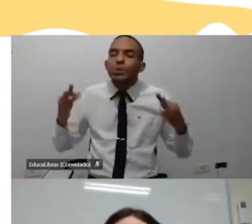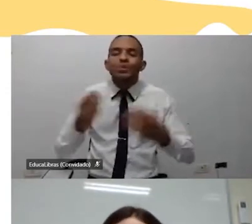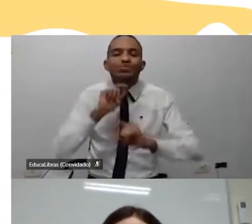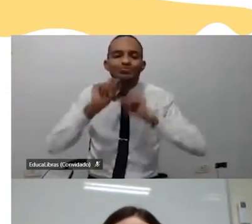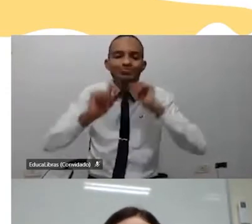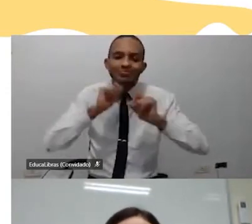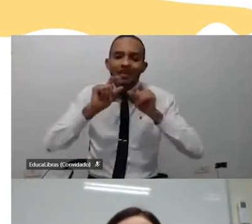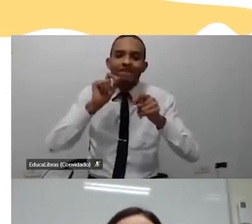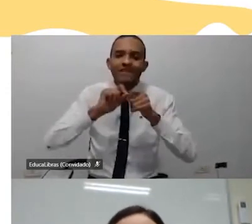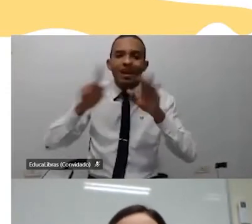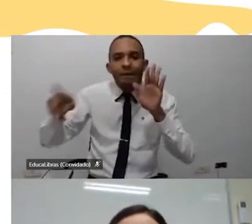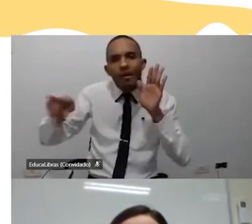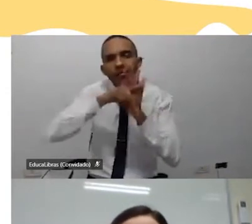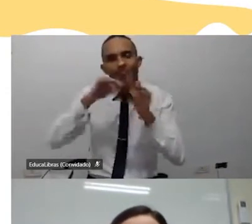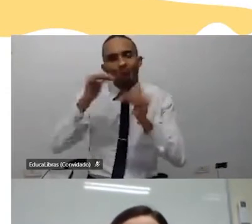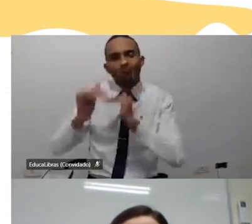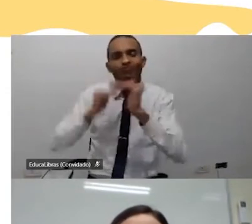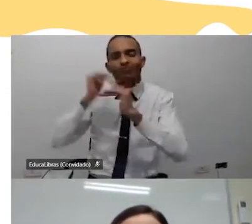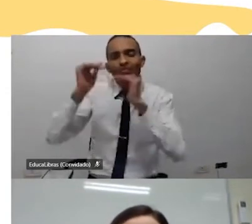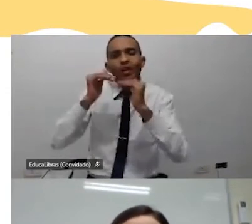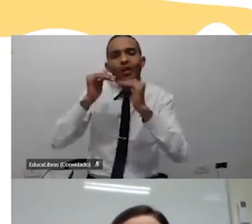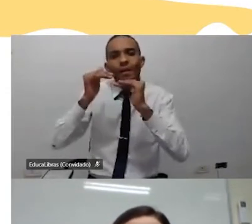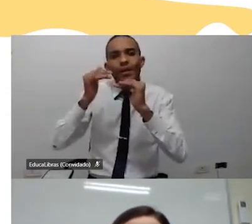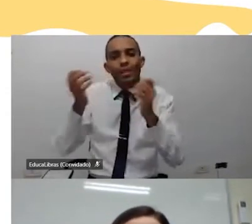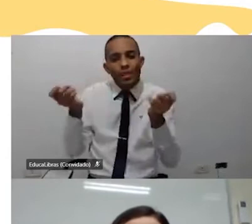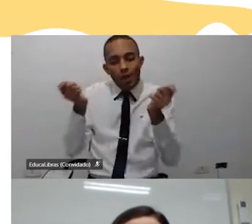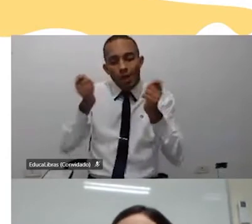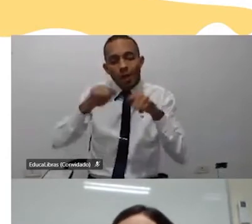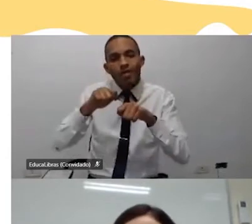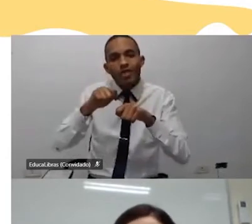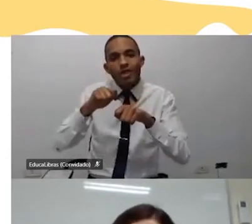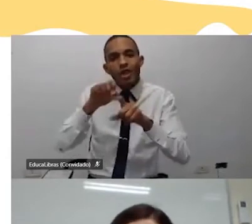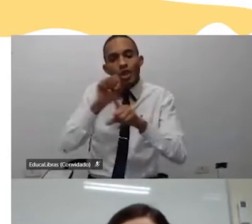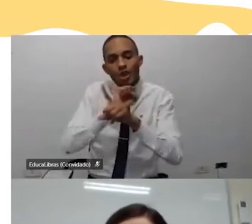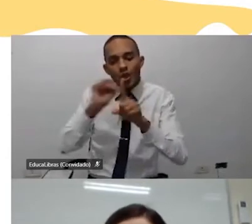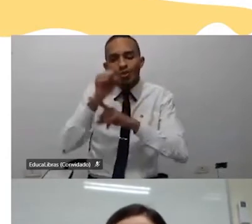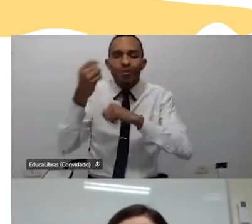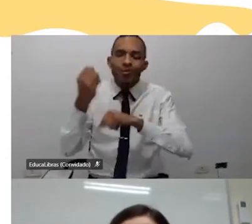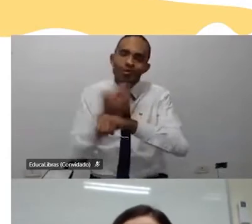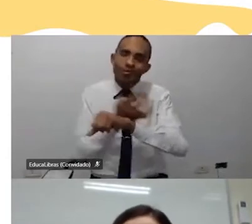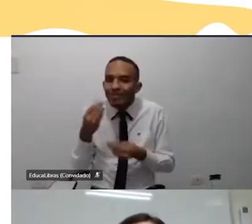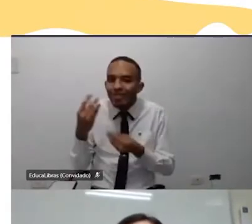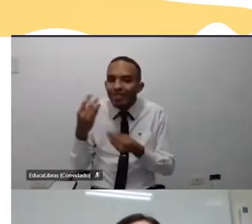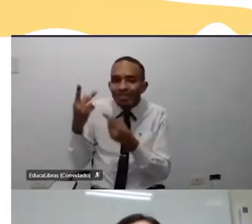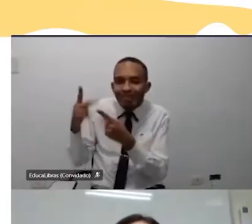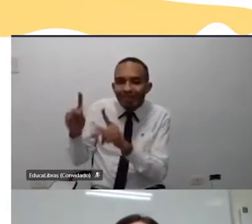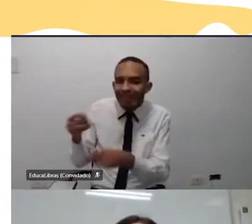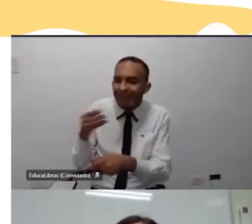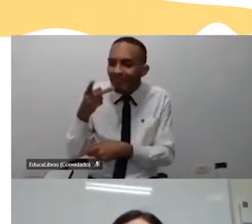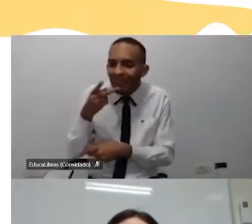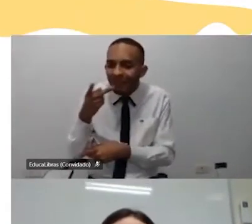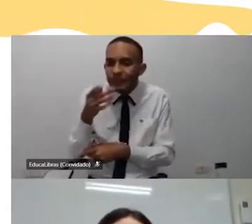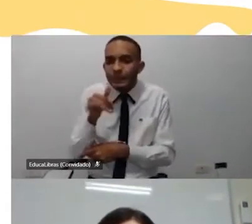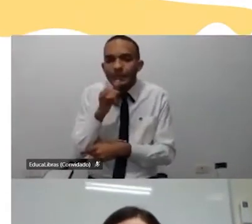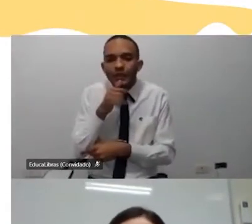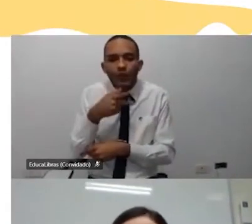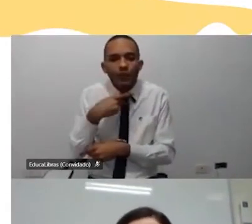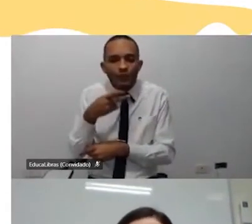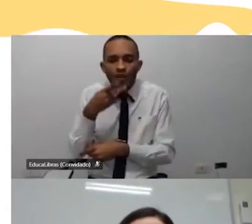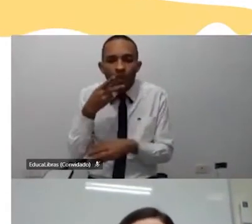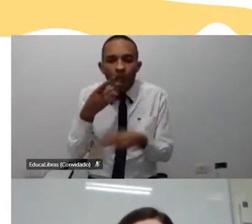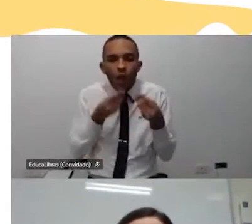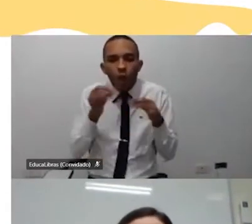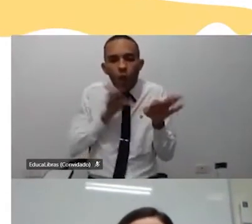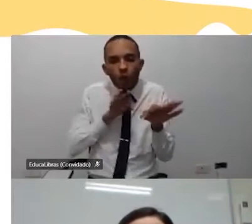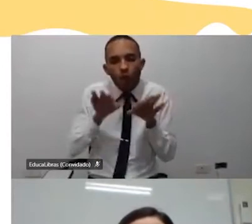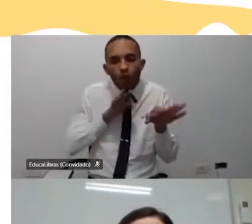faz parte do desenvolvimento das competências socioemocionais e de outras competências. Quando eu não falo, eu não elaboro